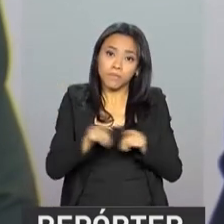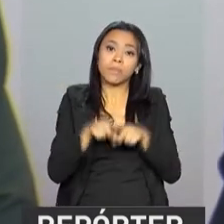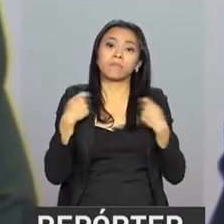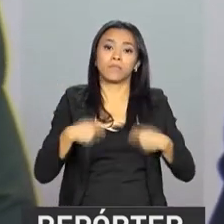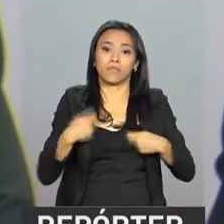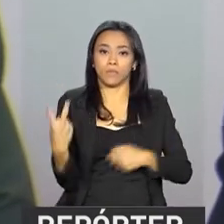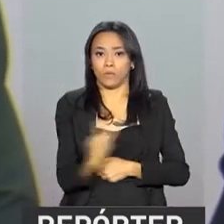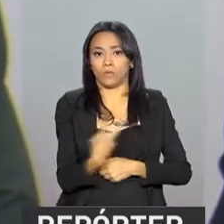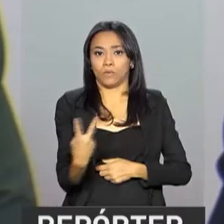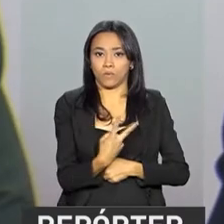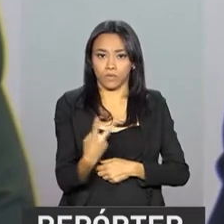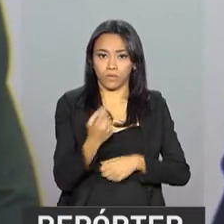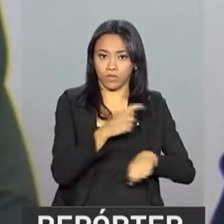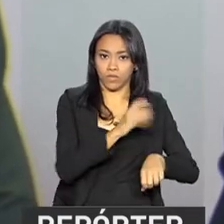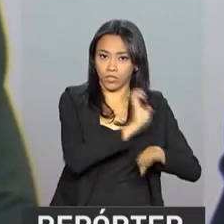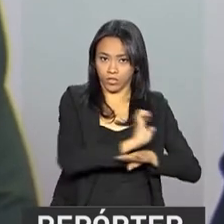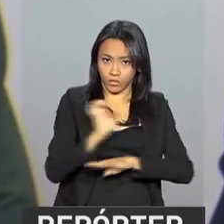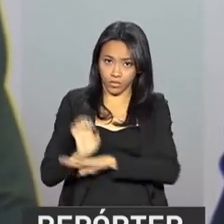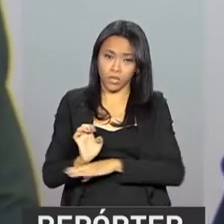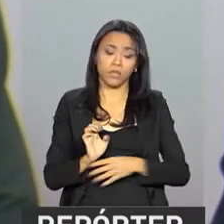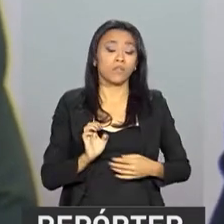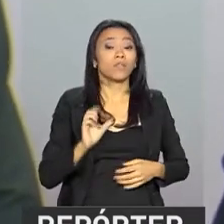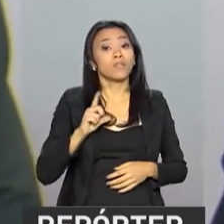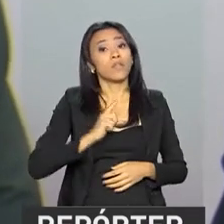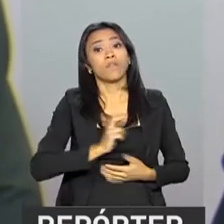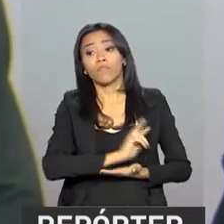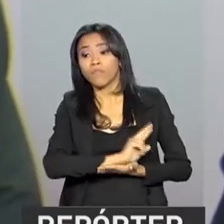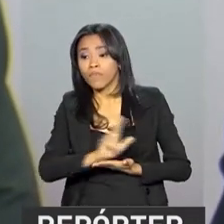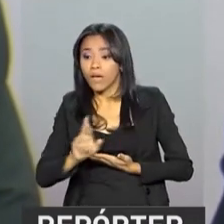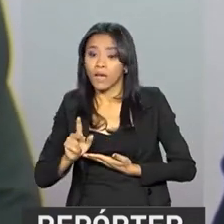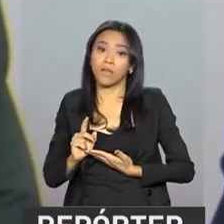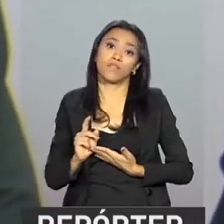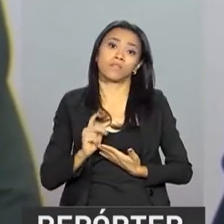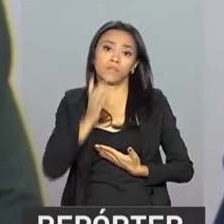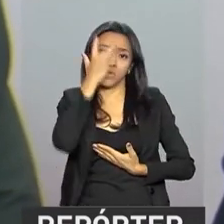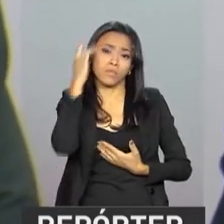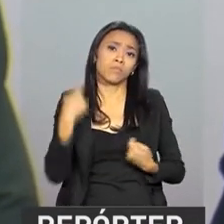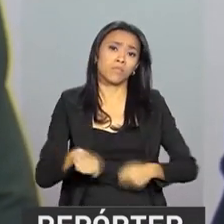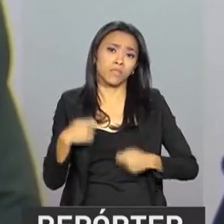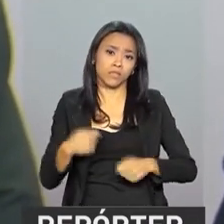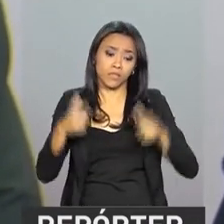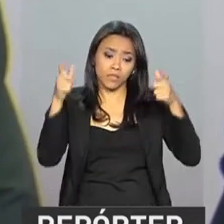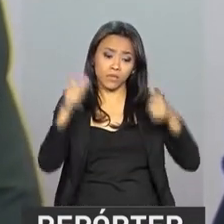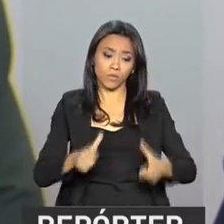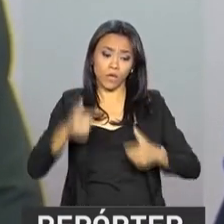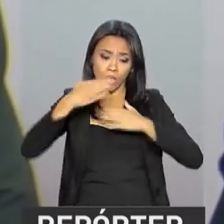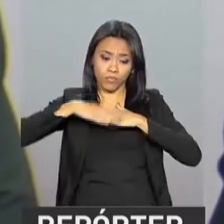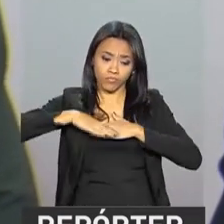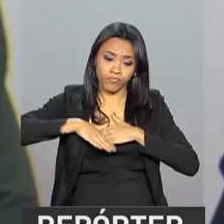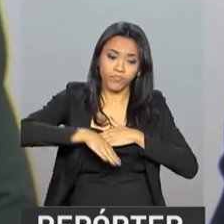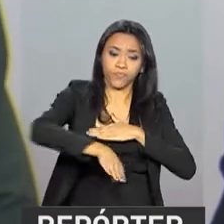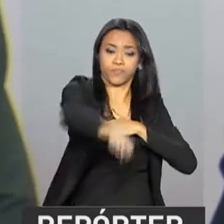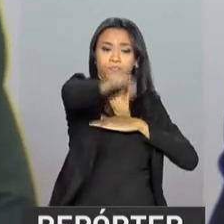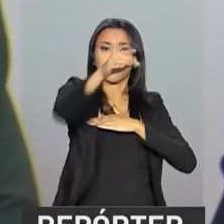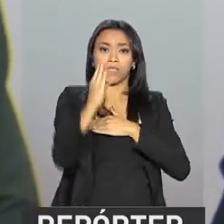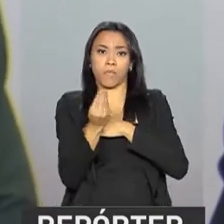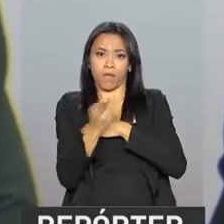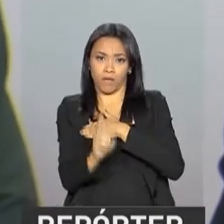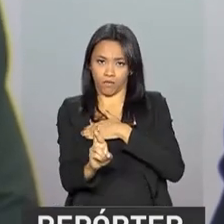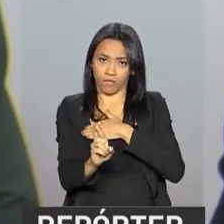A renda de milhares e milhares de produtores rurais de Mato Grosso depende dessa rodovia que liga à hidrovia.